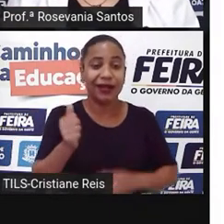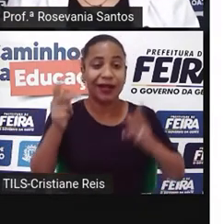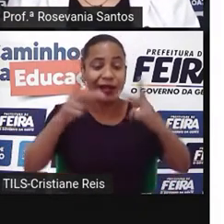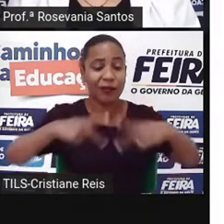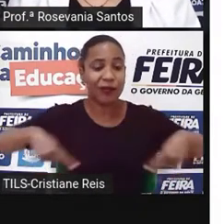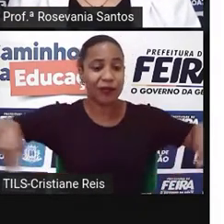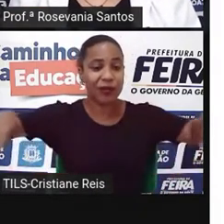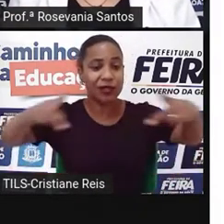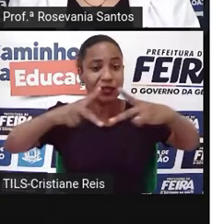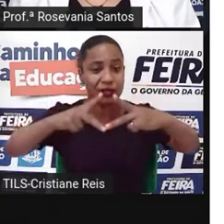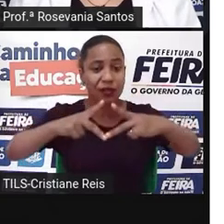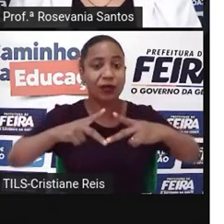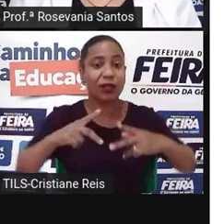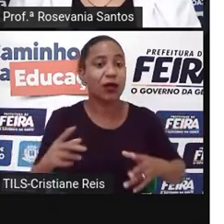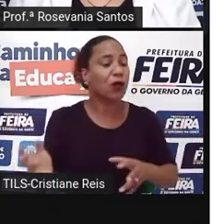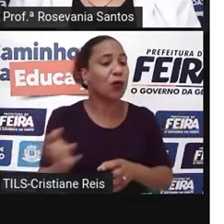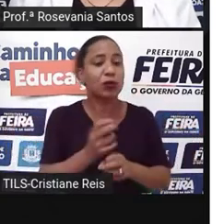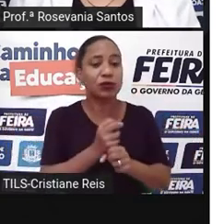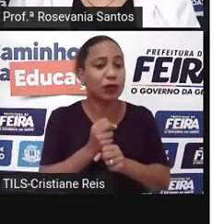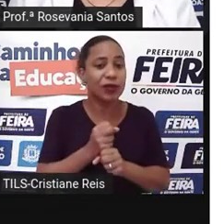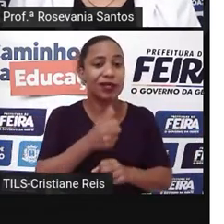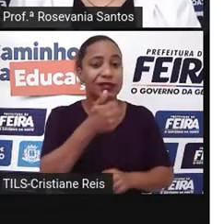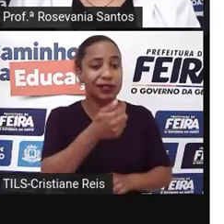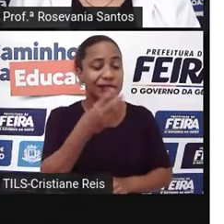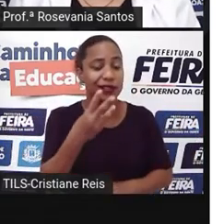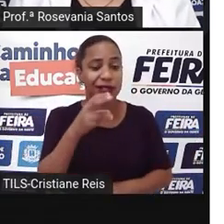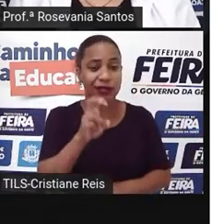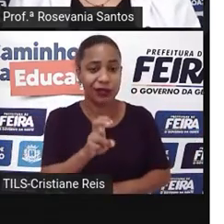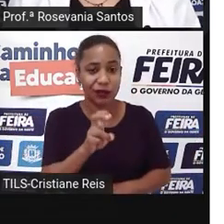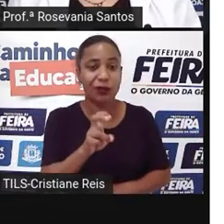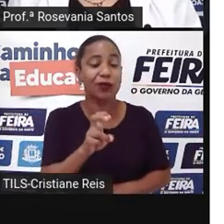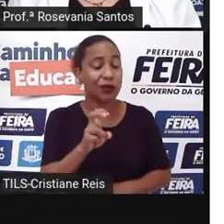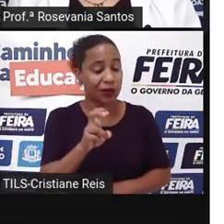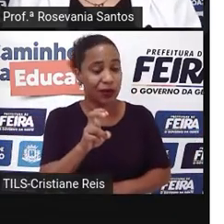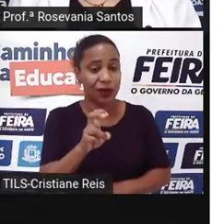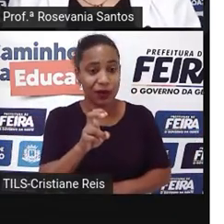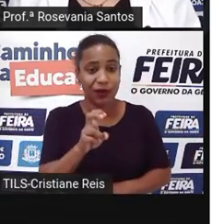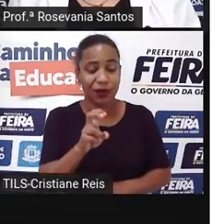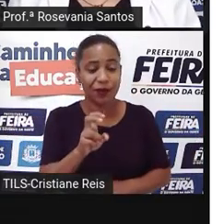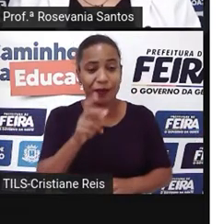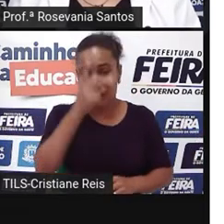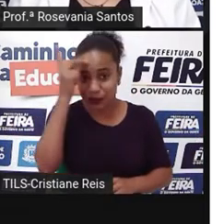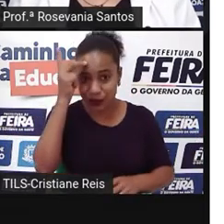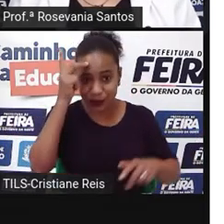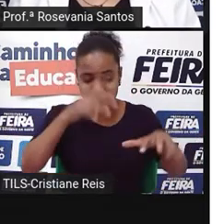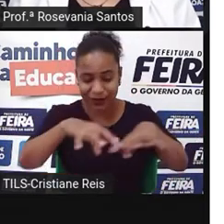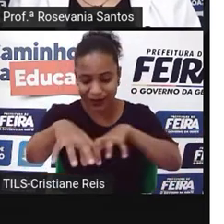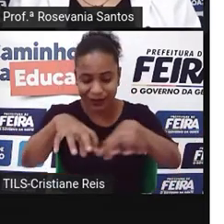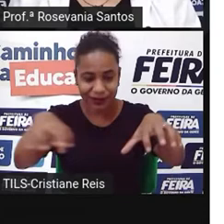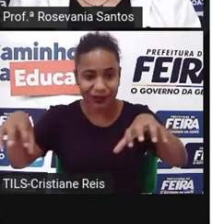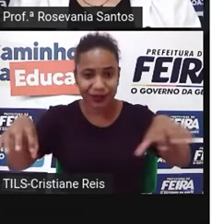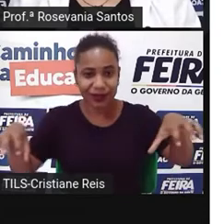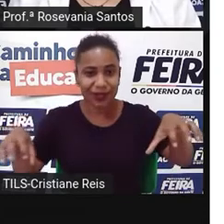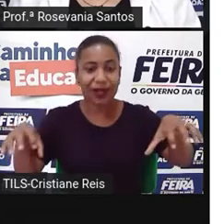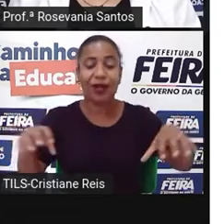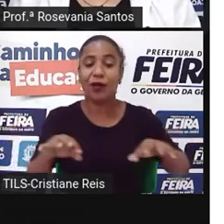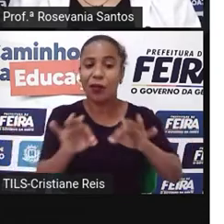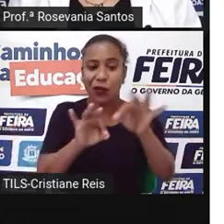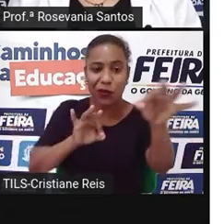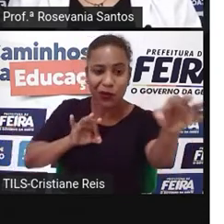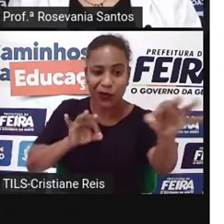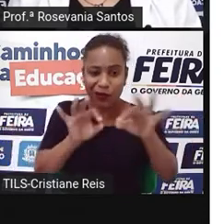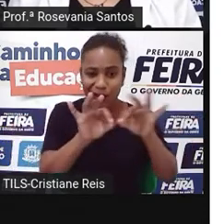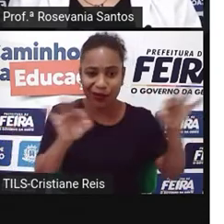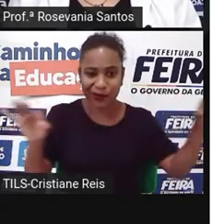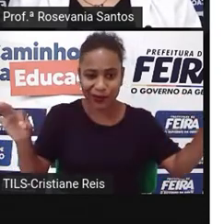densidade demográfica é de 135 habitantes por quilômetro quadrado, então o que a gente vai observar até aqui no nome das cidades,